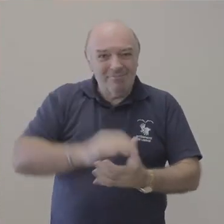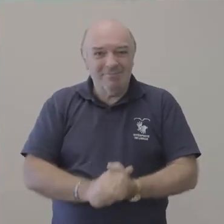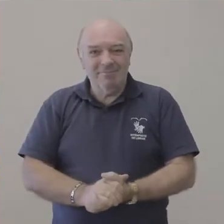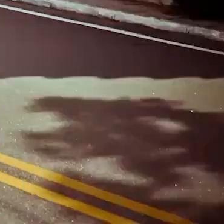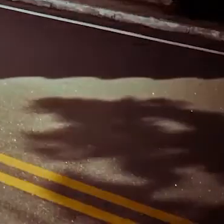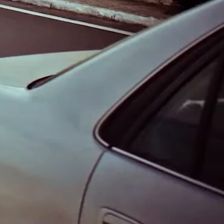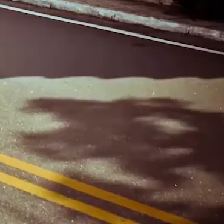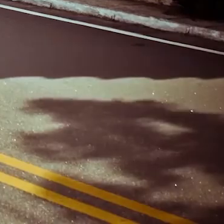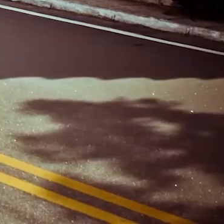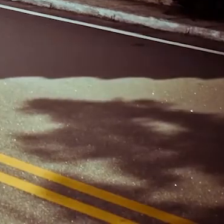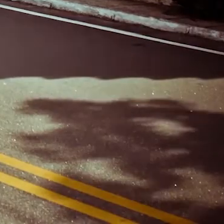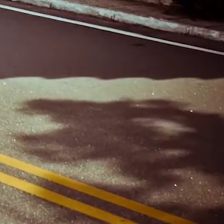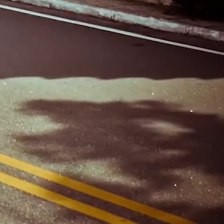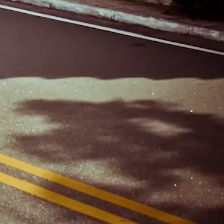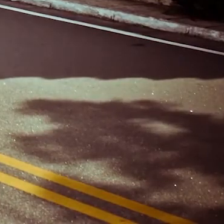a próxima!